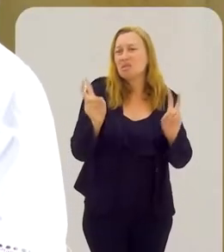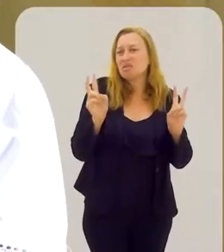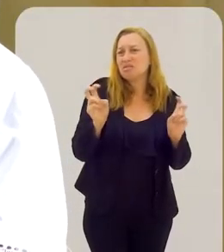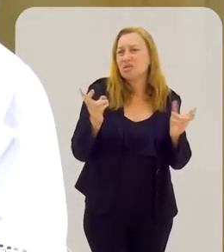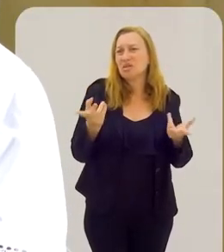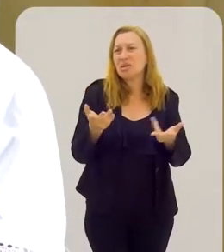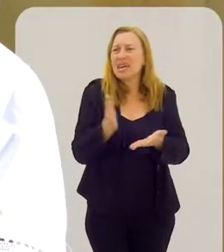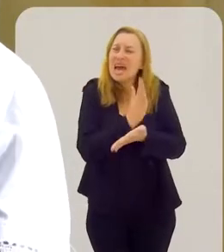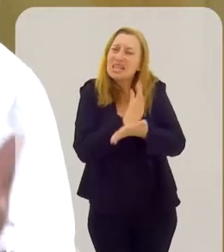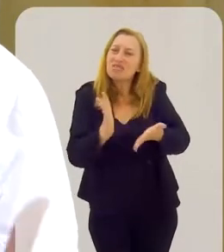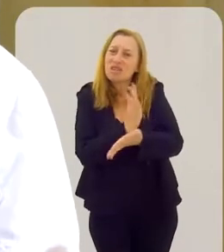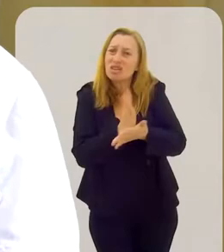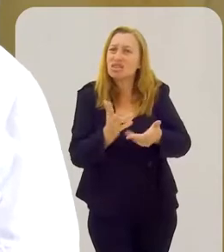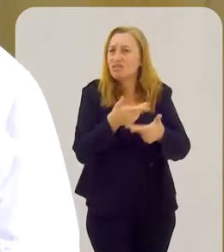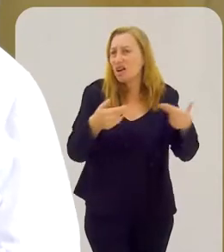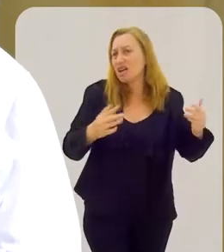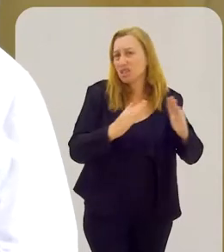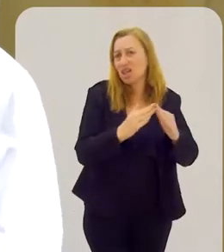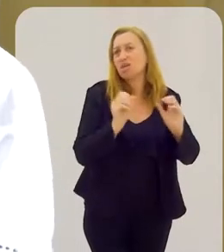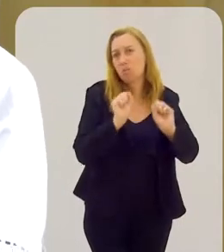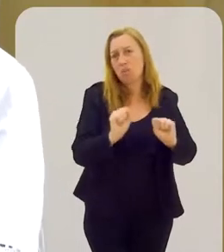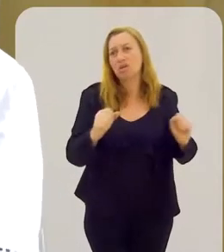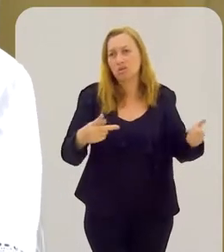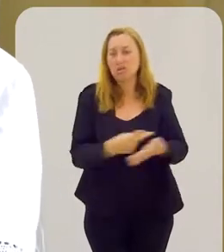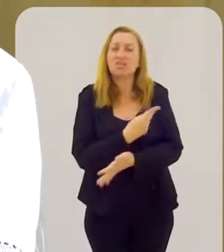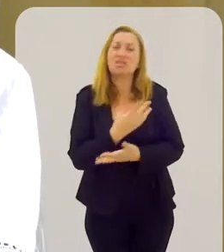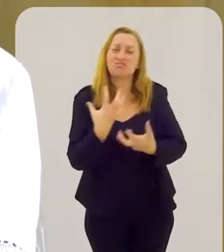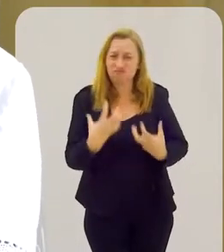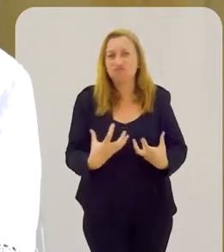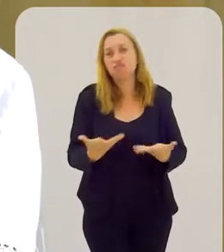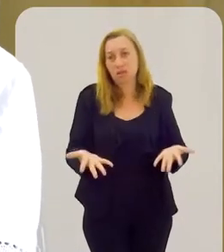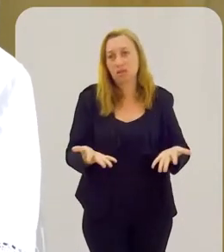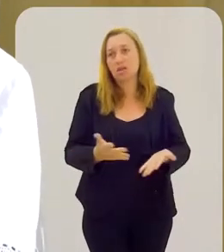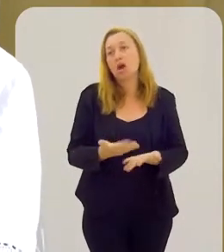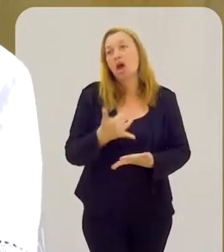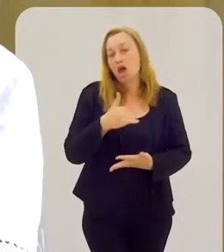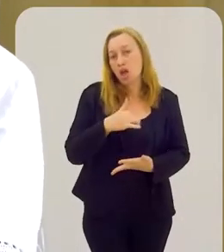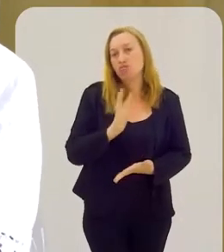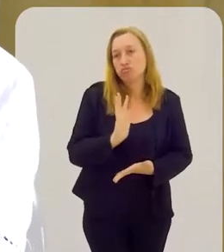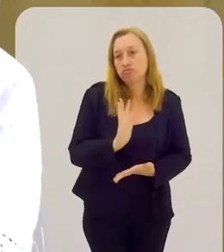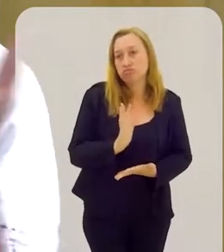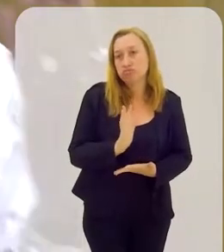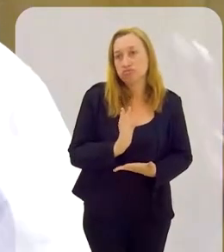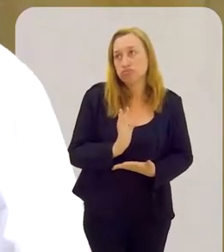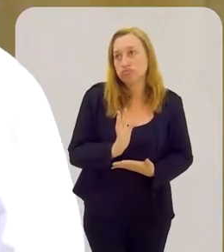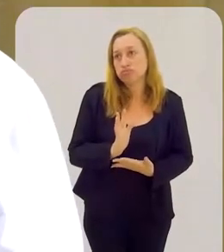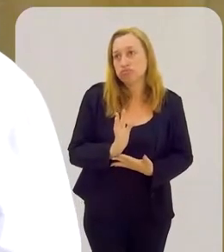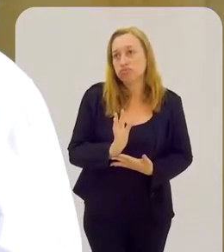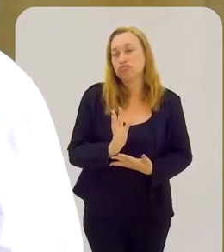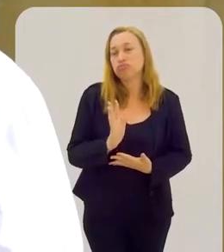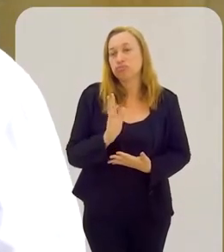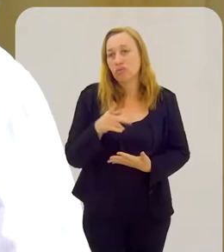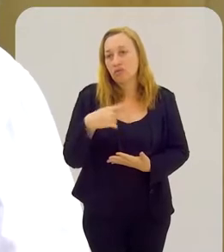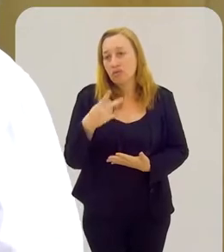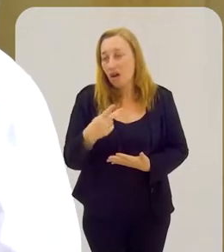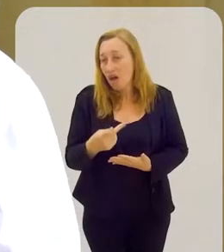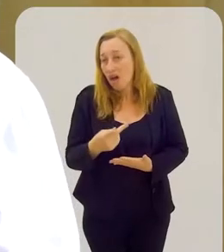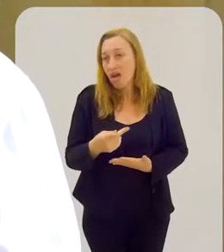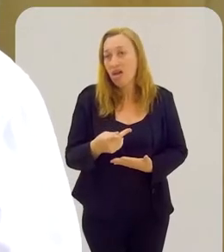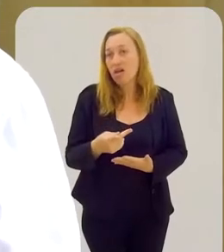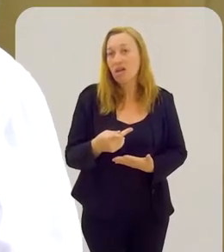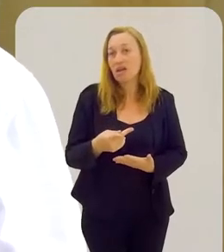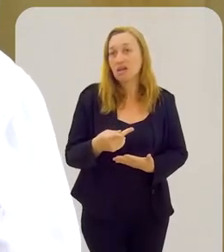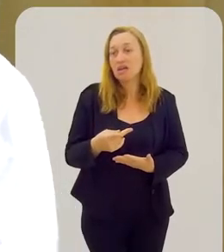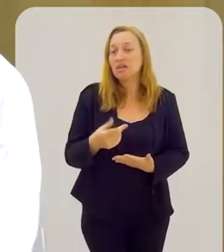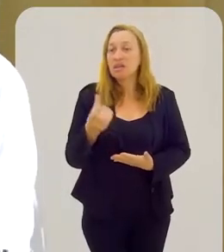que, às vezes, em muitas casas, pode acontecer o desgaste. Eu mesma confirmei a minha